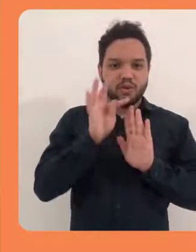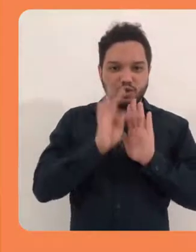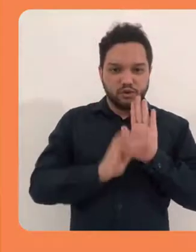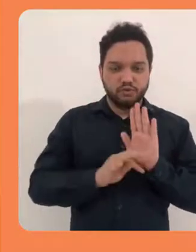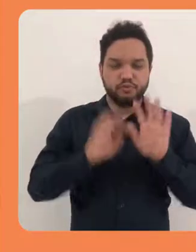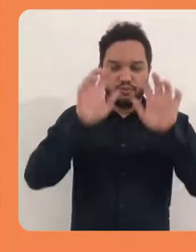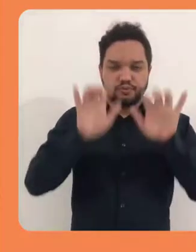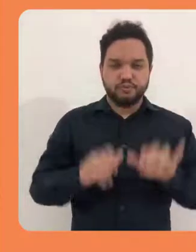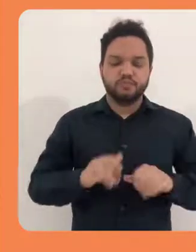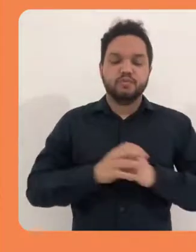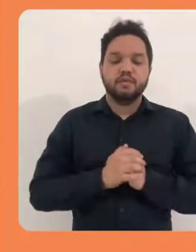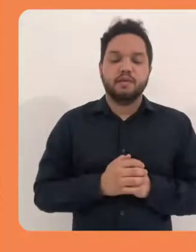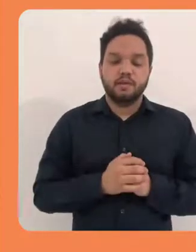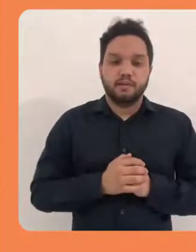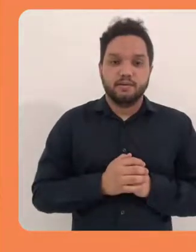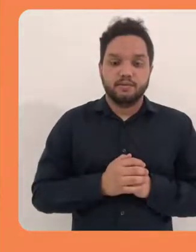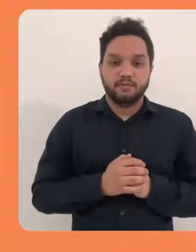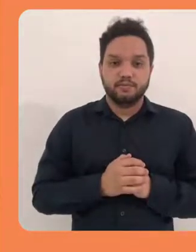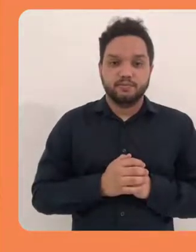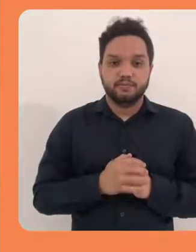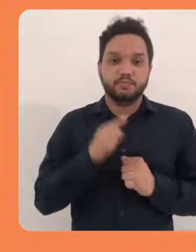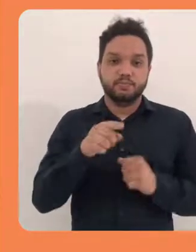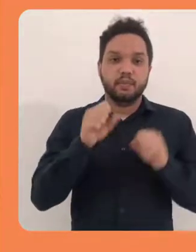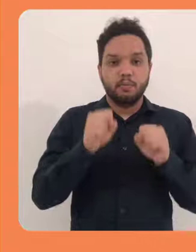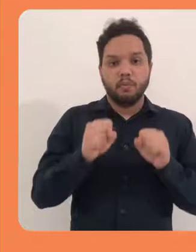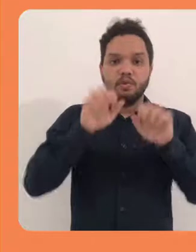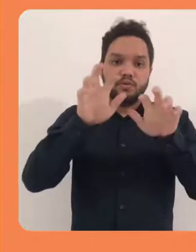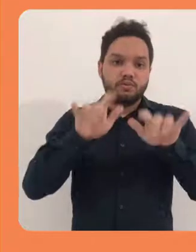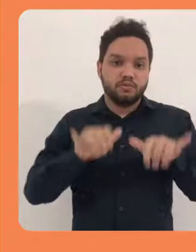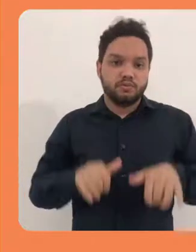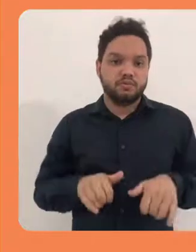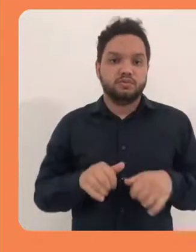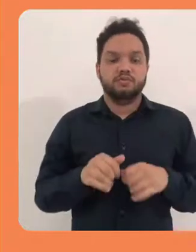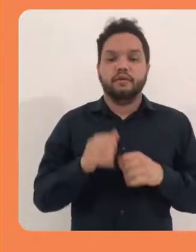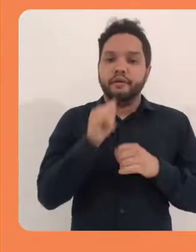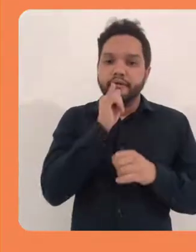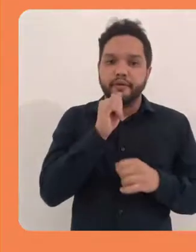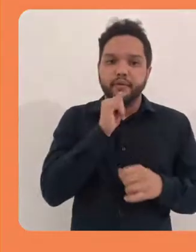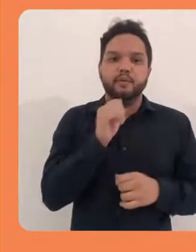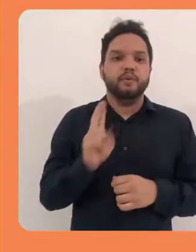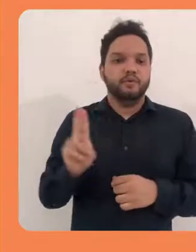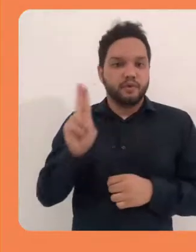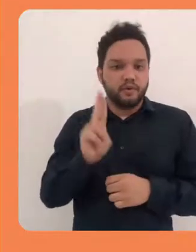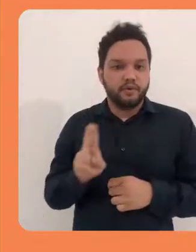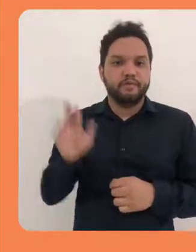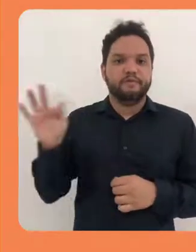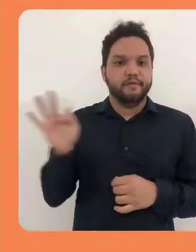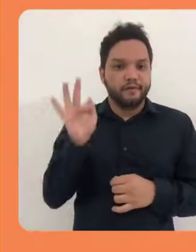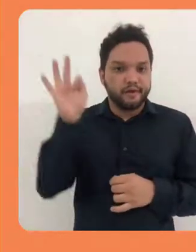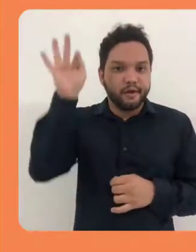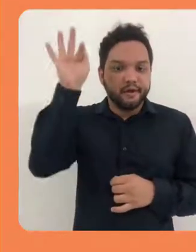escrever o conteúdo do rótulo em si. Então,